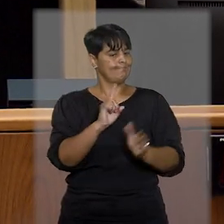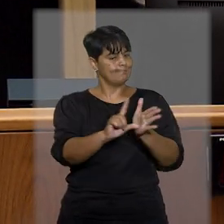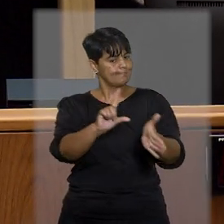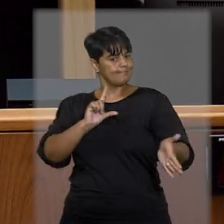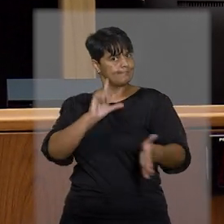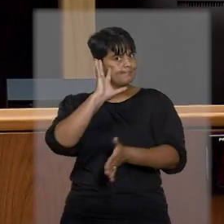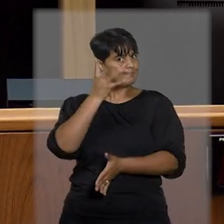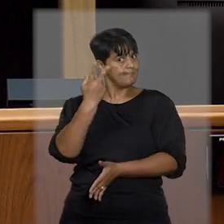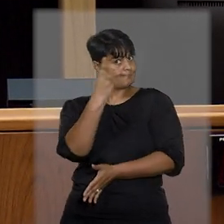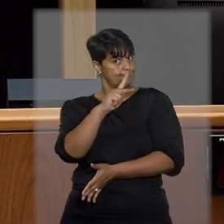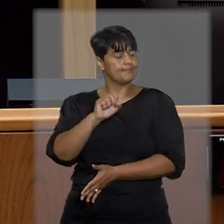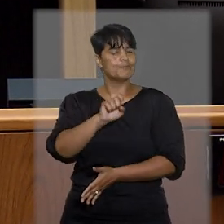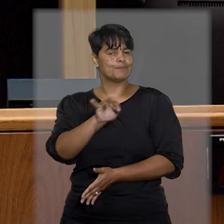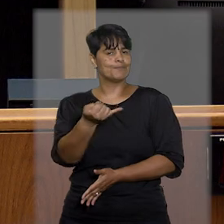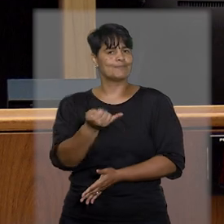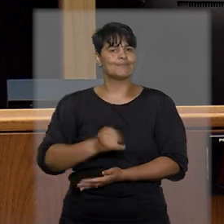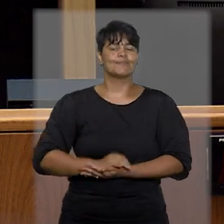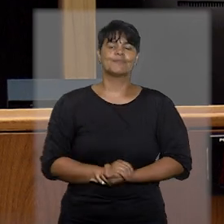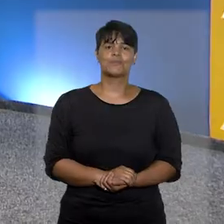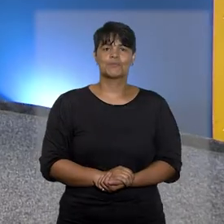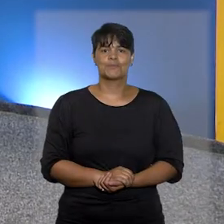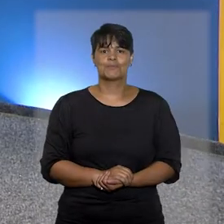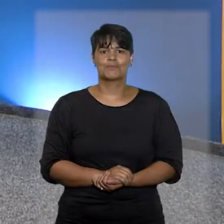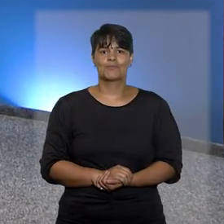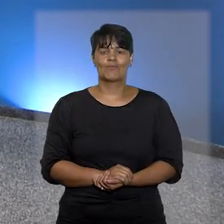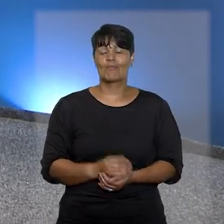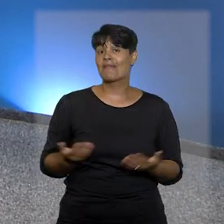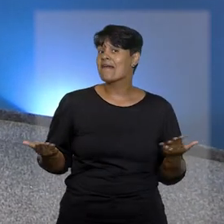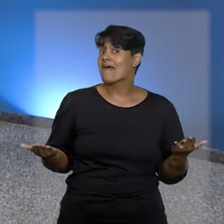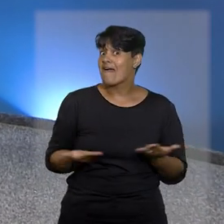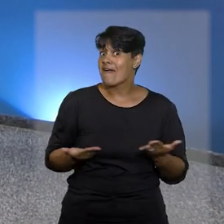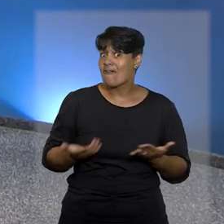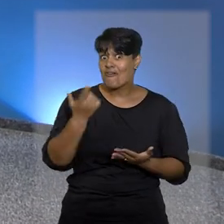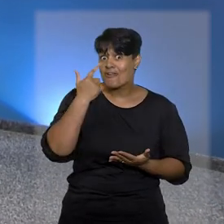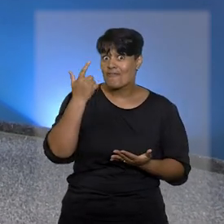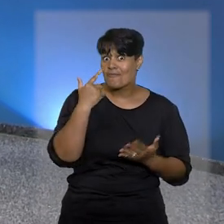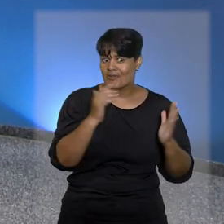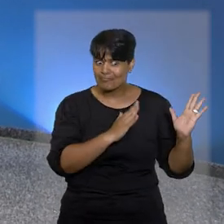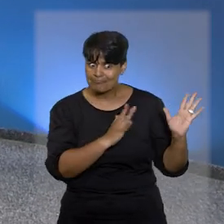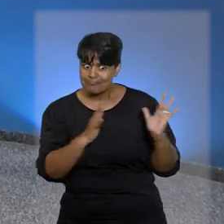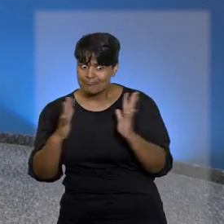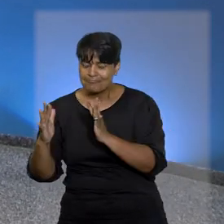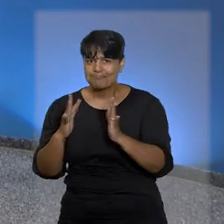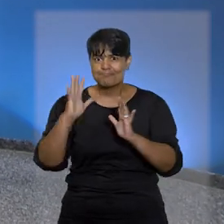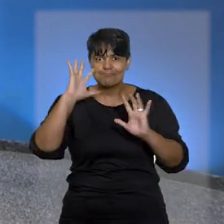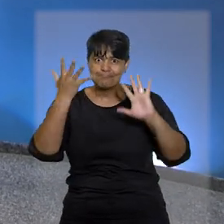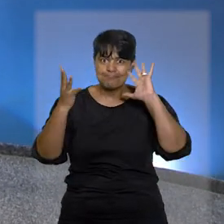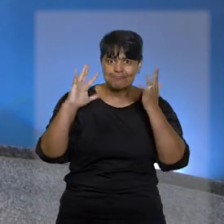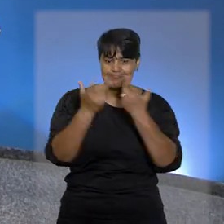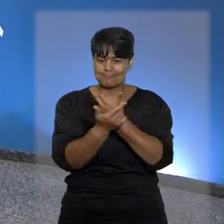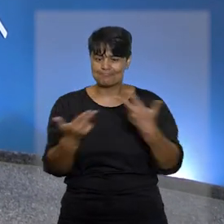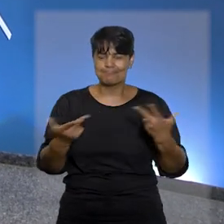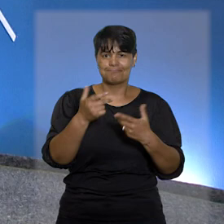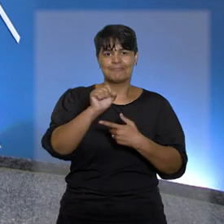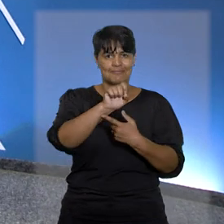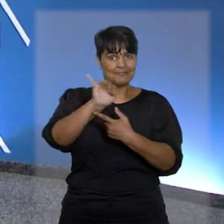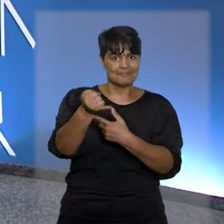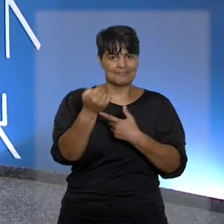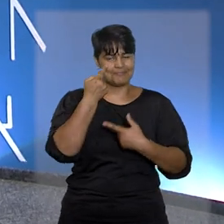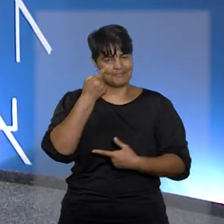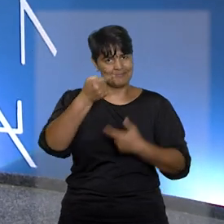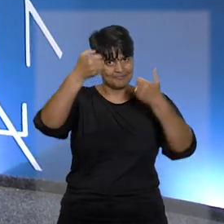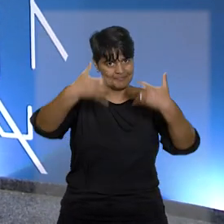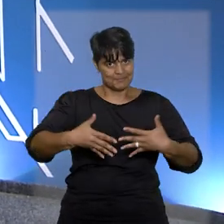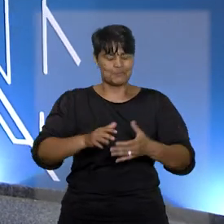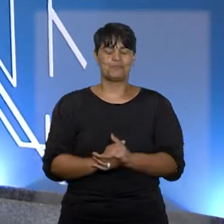decidido anteriormente pelo STJ. Agora é a vez de conferir os destaques nos colegiados do Tribunal da